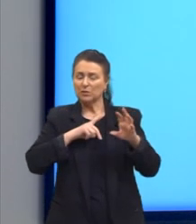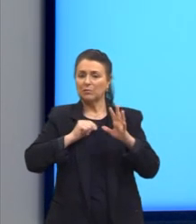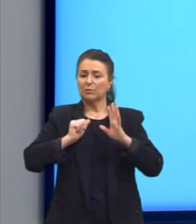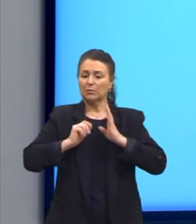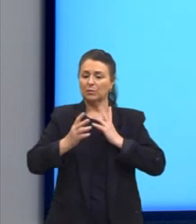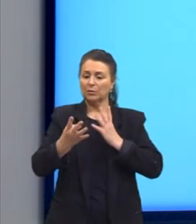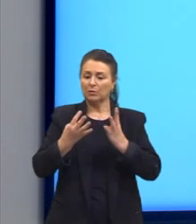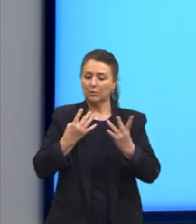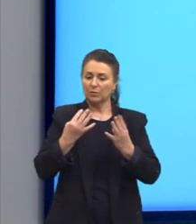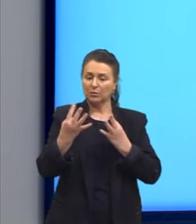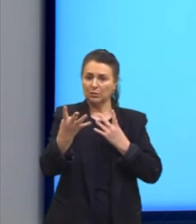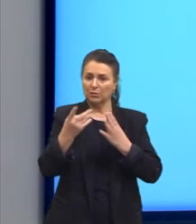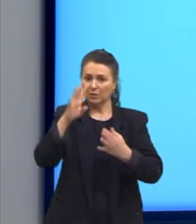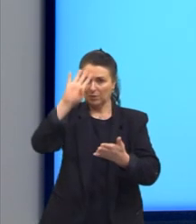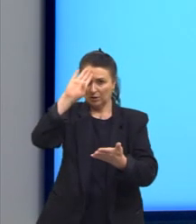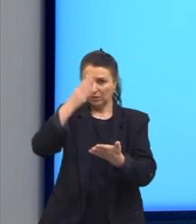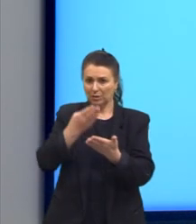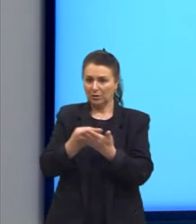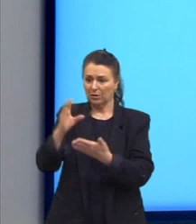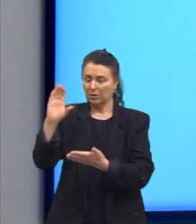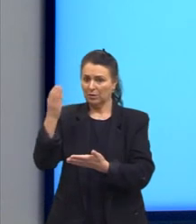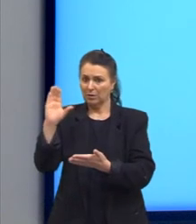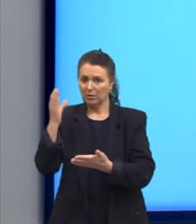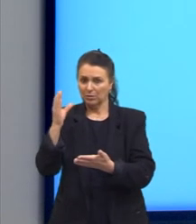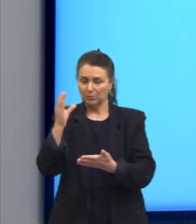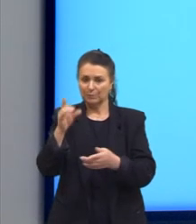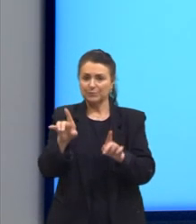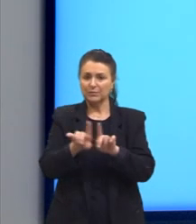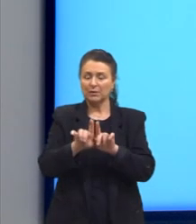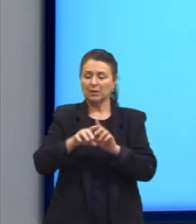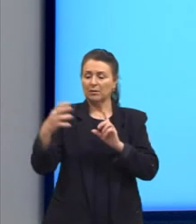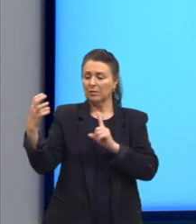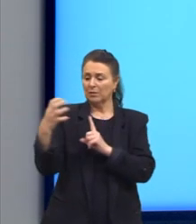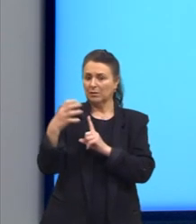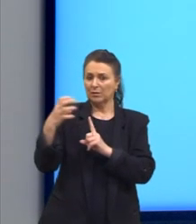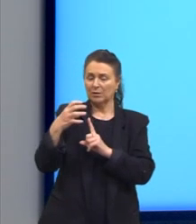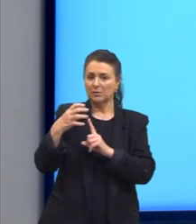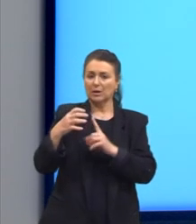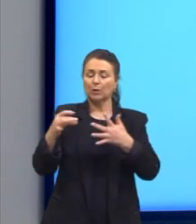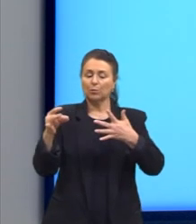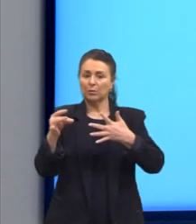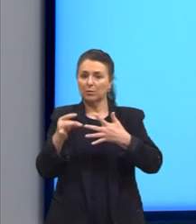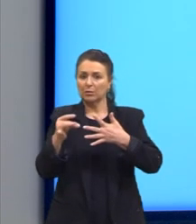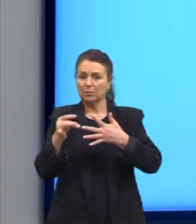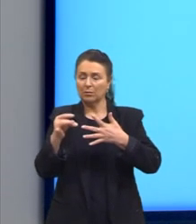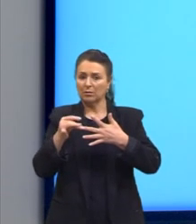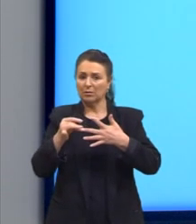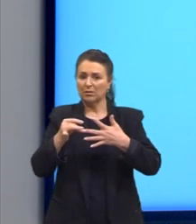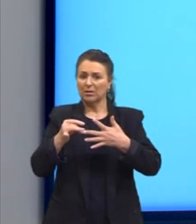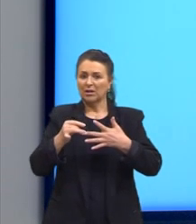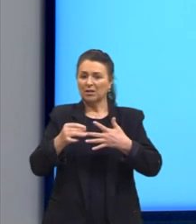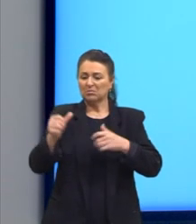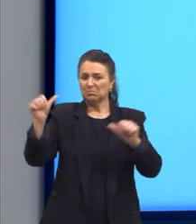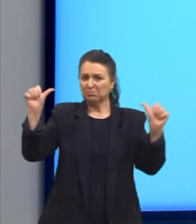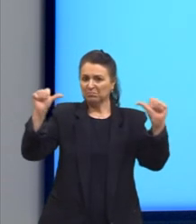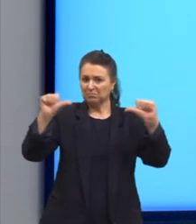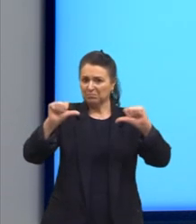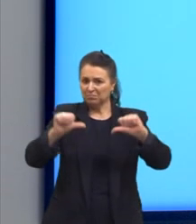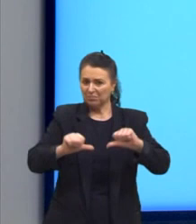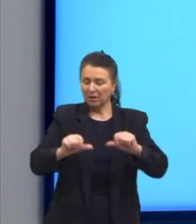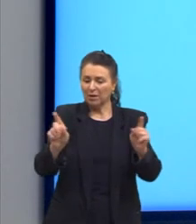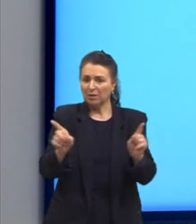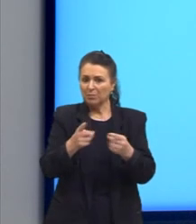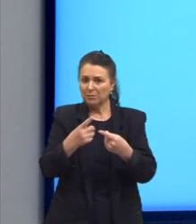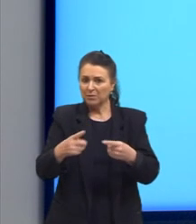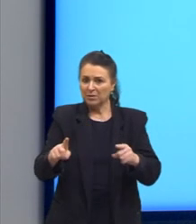né? Como a crença no cientificismo e no determinismo. Teve influências simbolistas, como o pessimismo e a musicalidade dos versos.